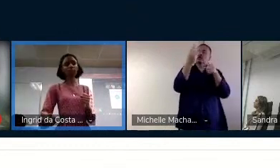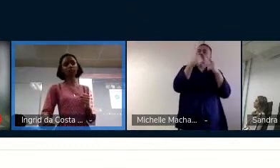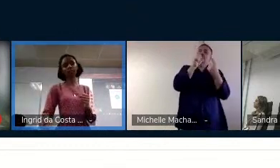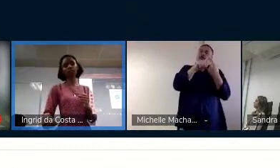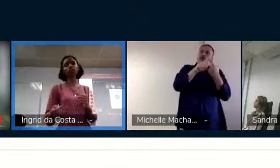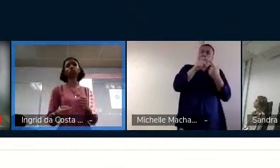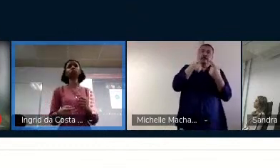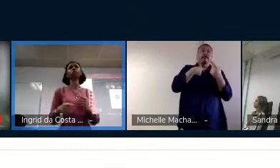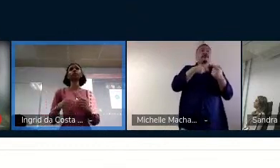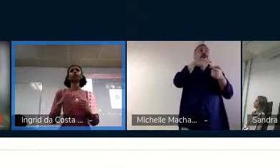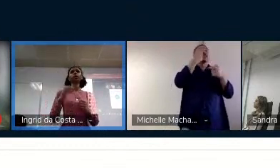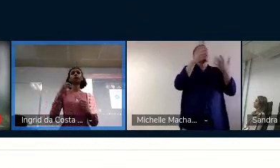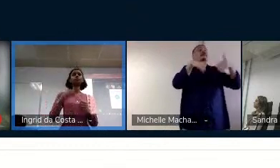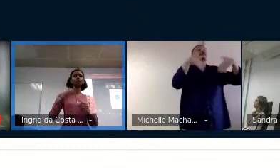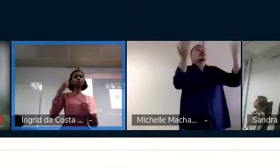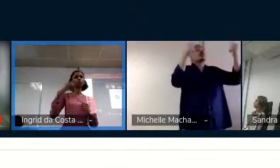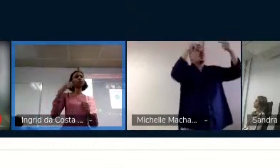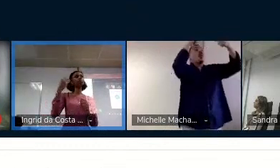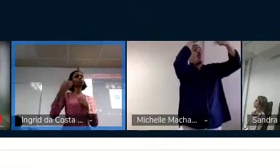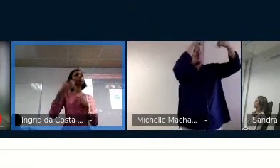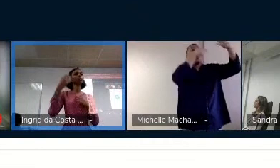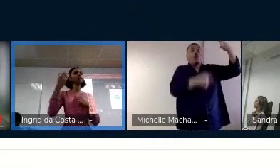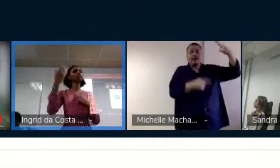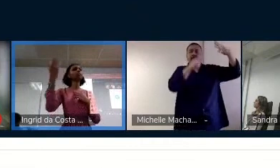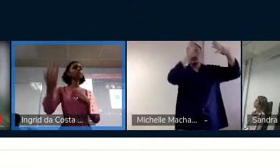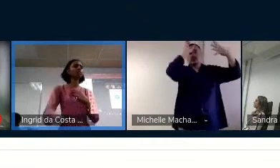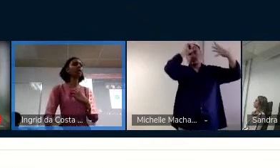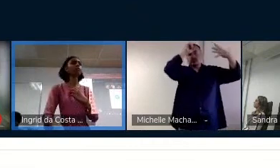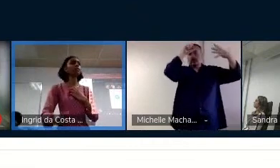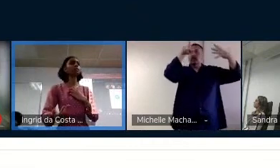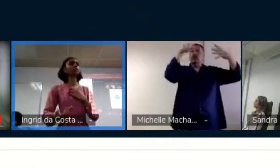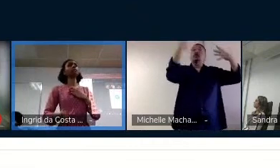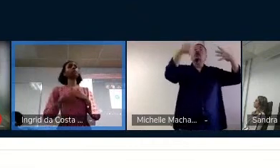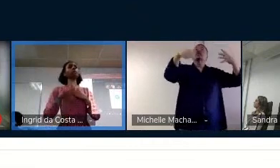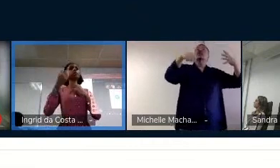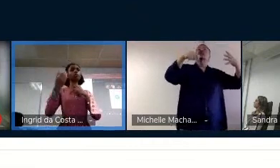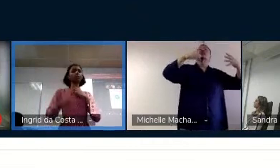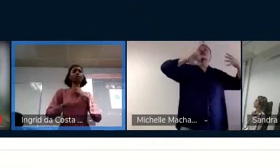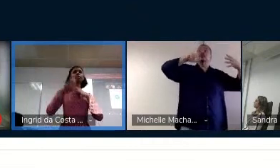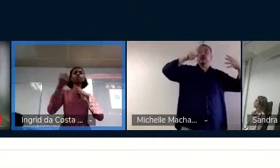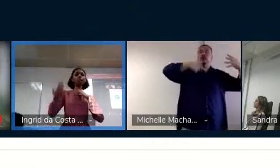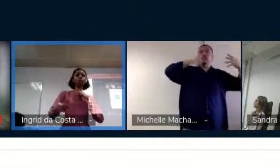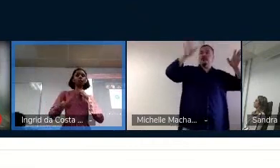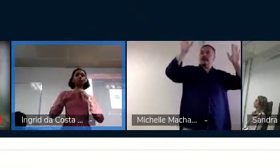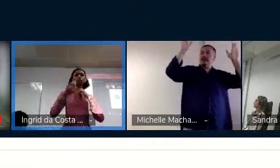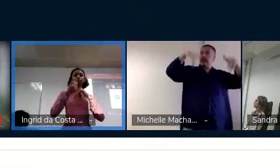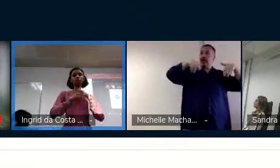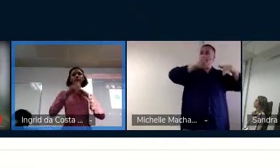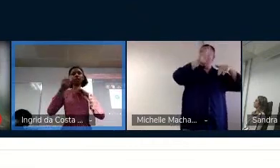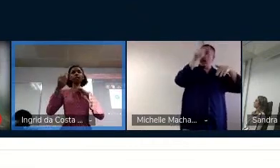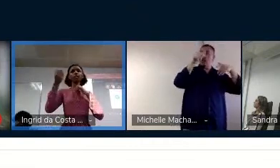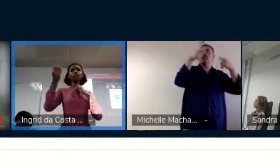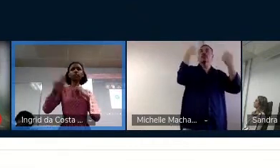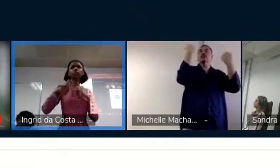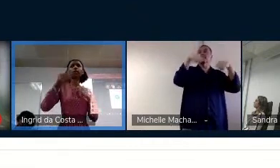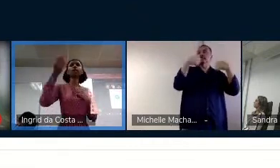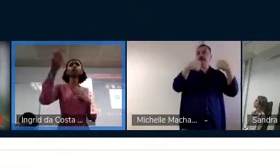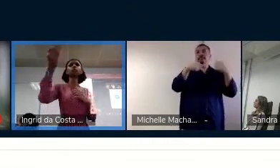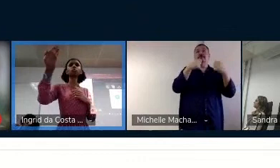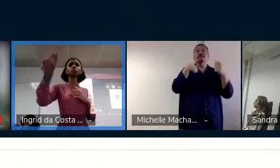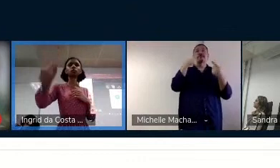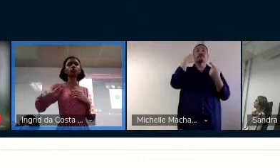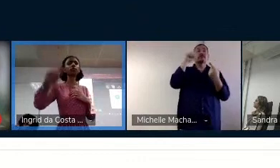objetivos de aprendizagem, ou seja, aquilo que o aluno deve conseguir fazer no final da aula. Então, no final dessa aula, você vai